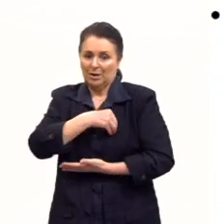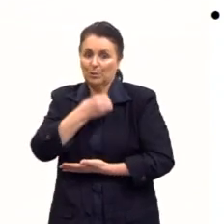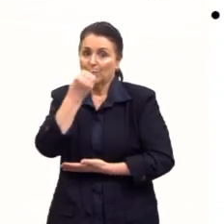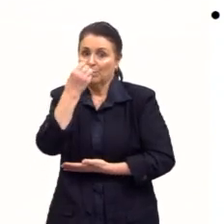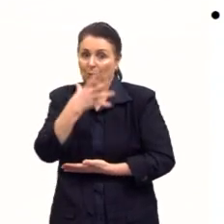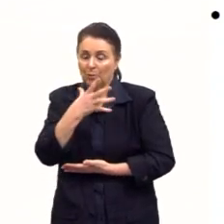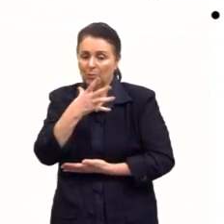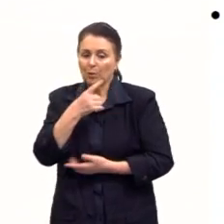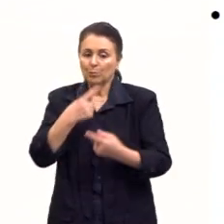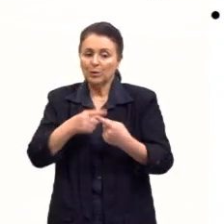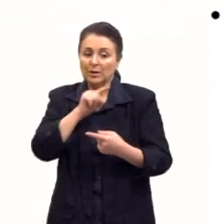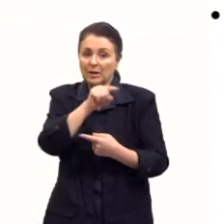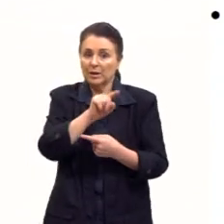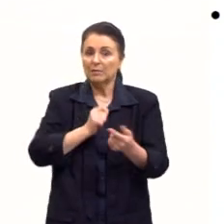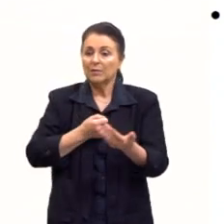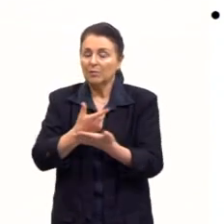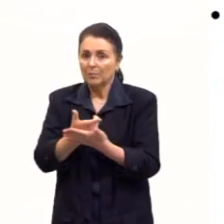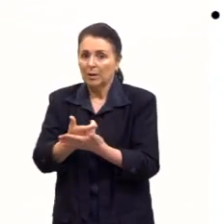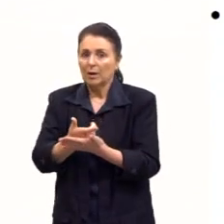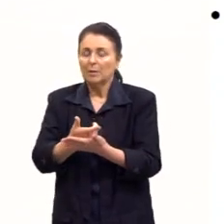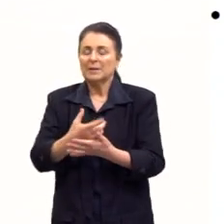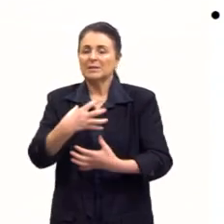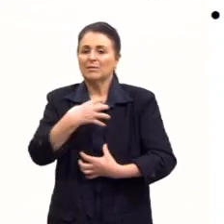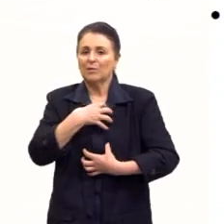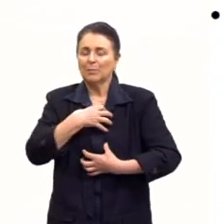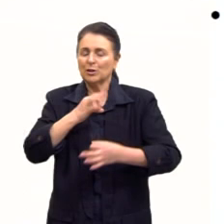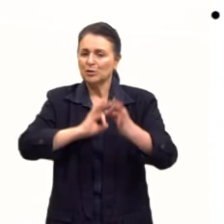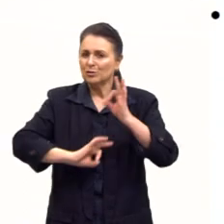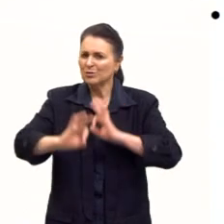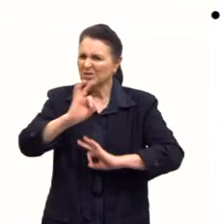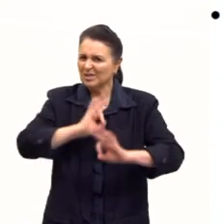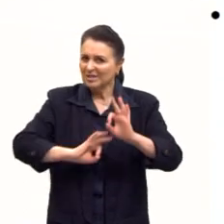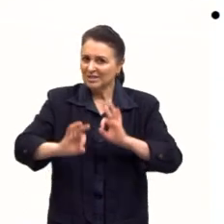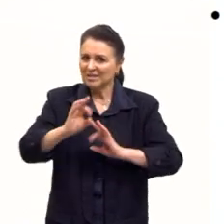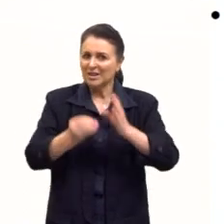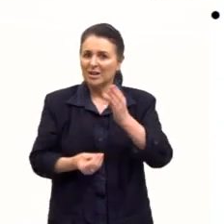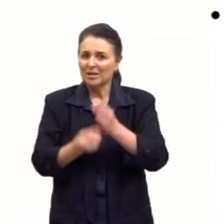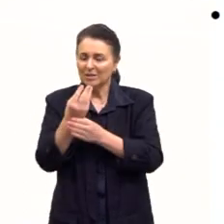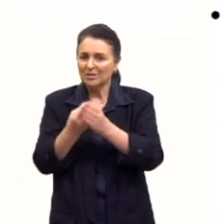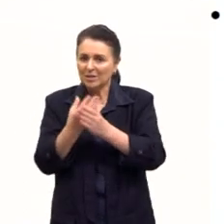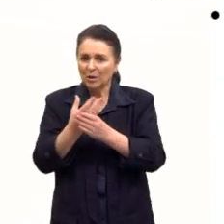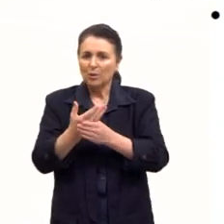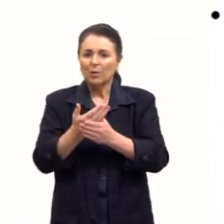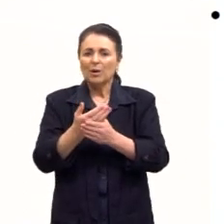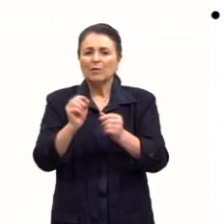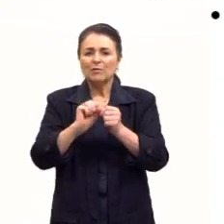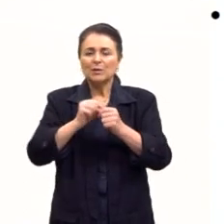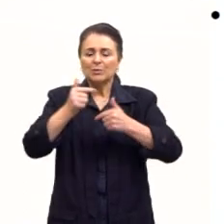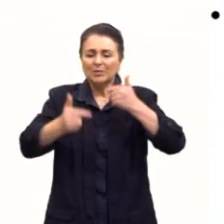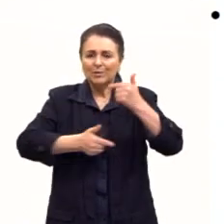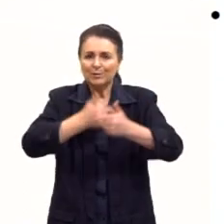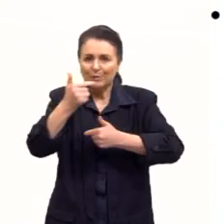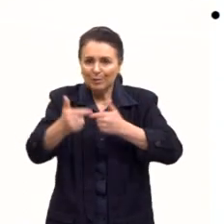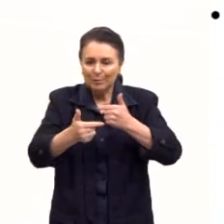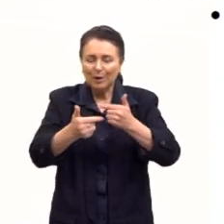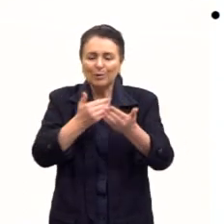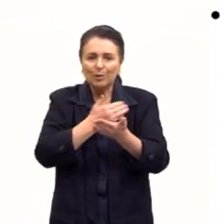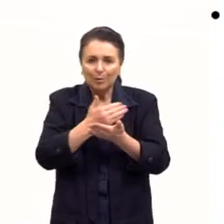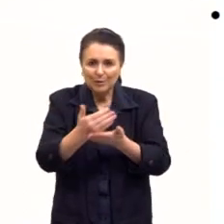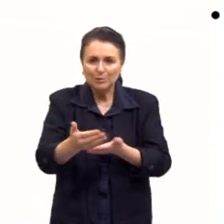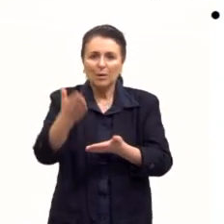essas formas de organizar a produção também levaram a um certo trabalho mecanizado. Aquela coisa do trabalhador